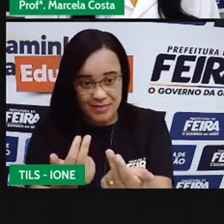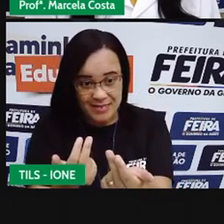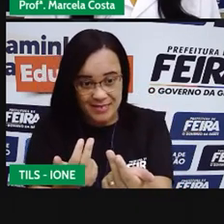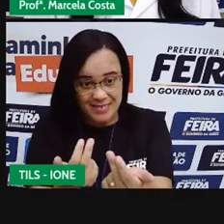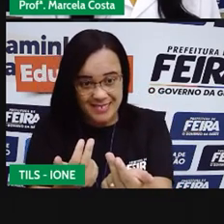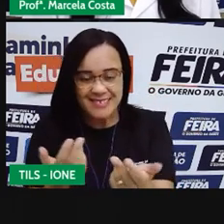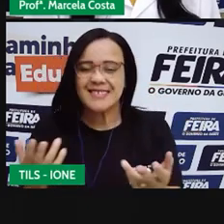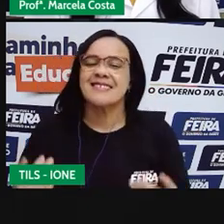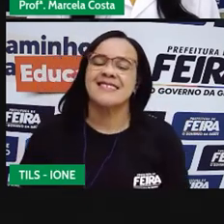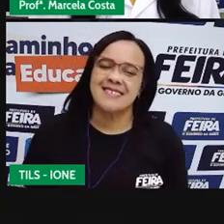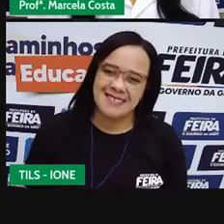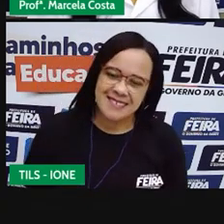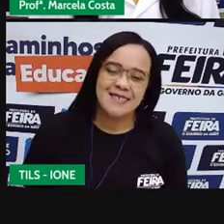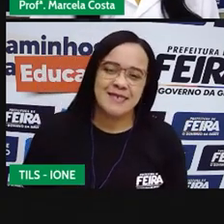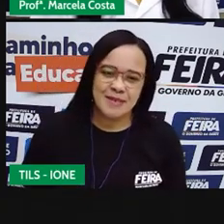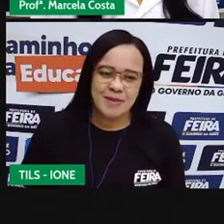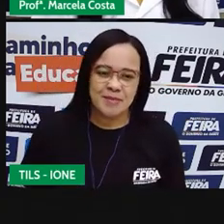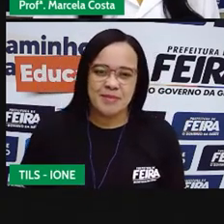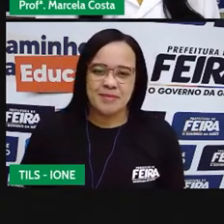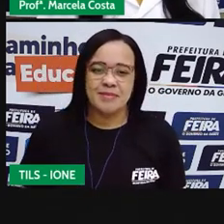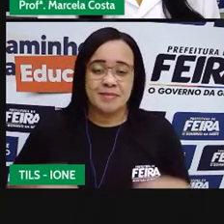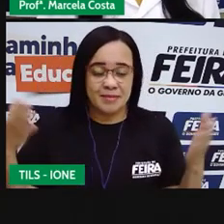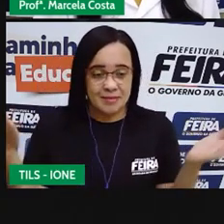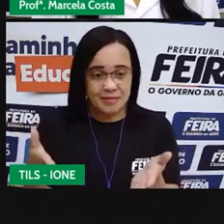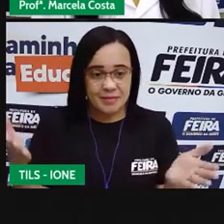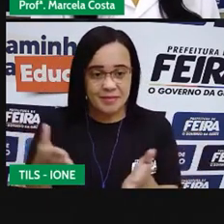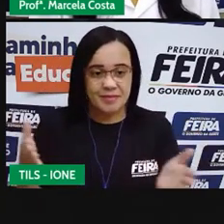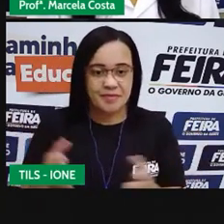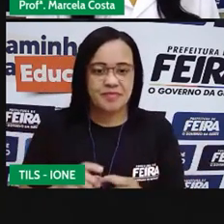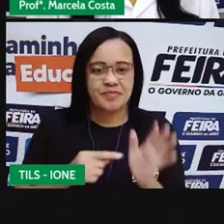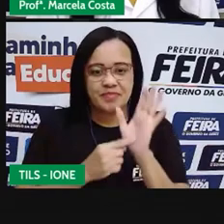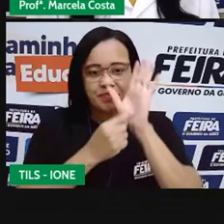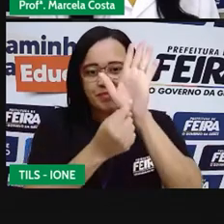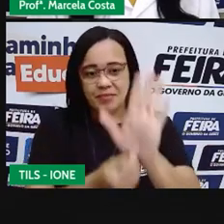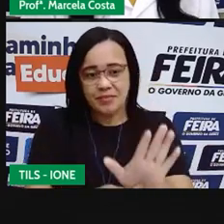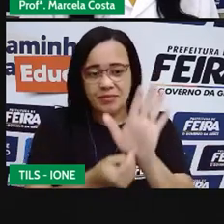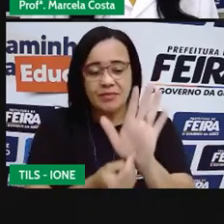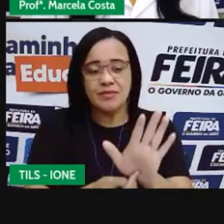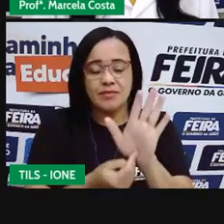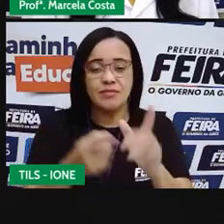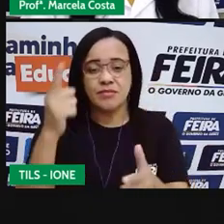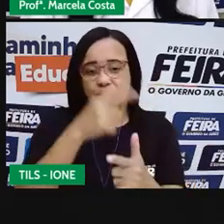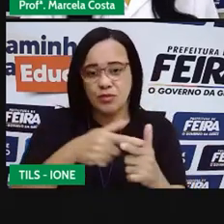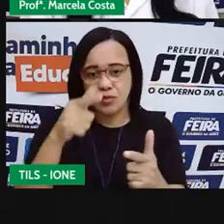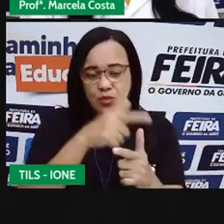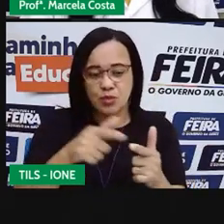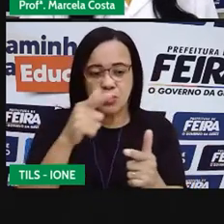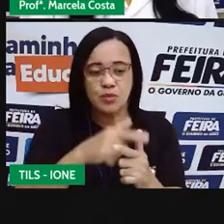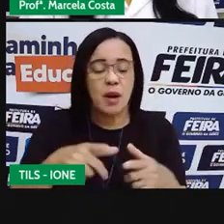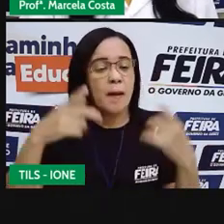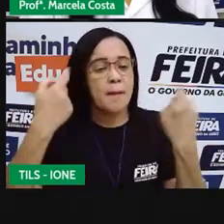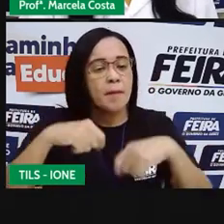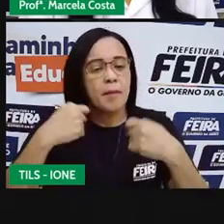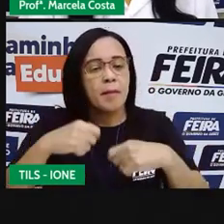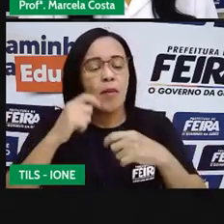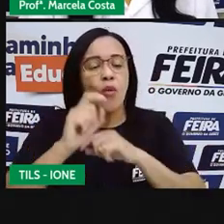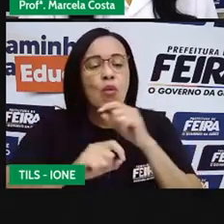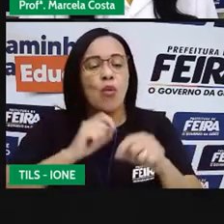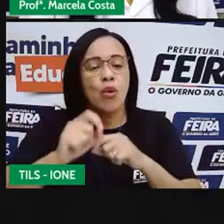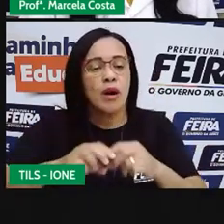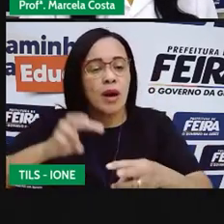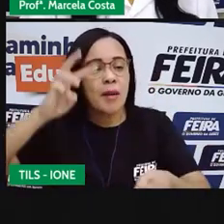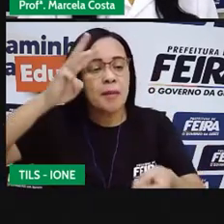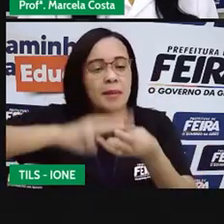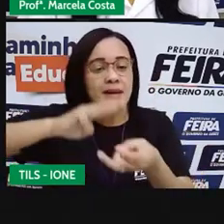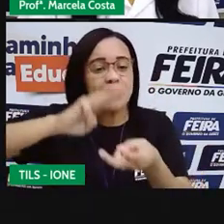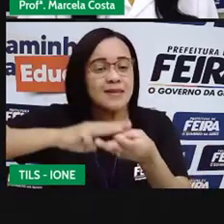agora agora eu quero mostrar pra vocês alguns problemas matemáticos e eu